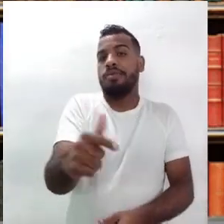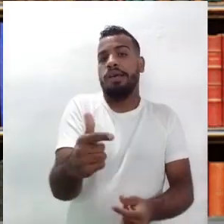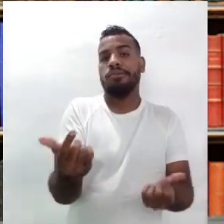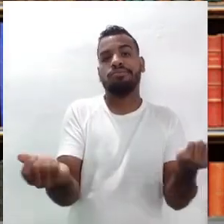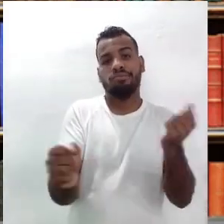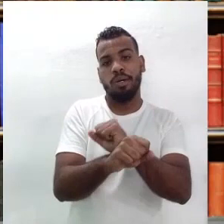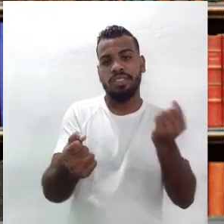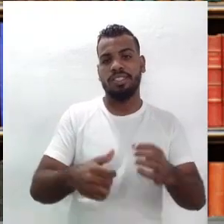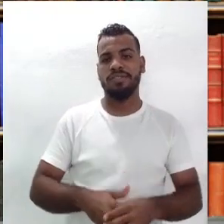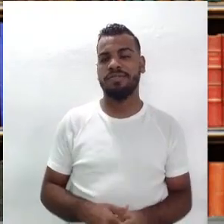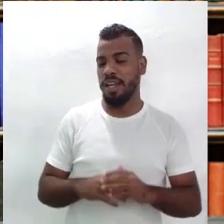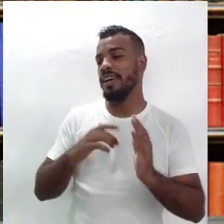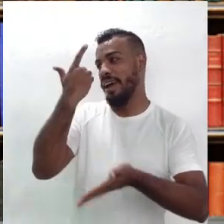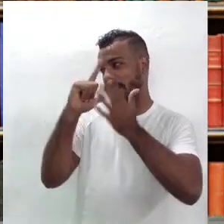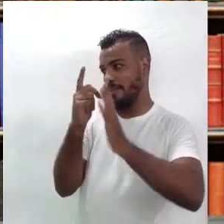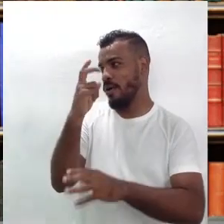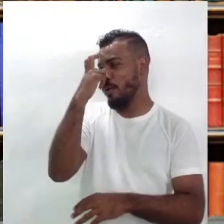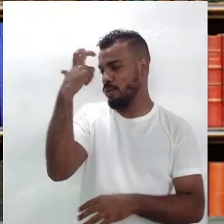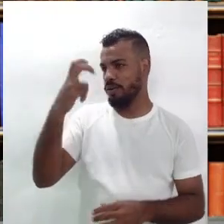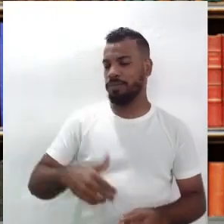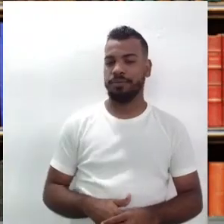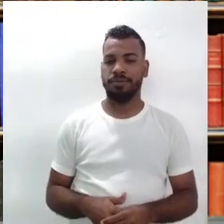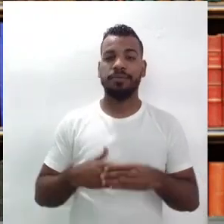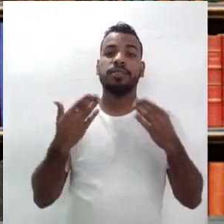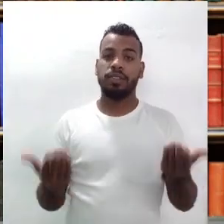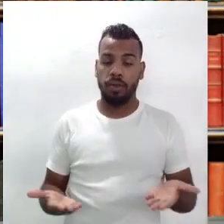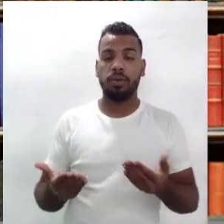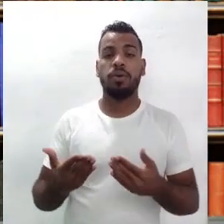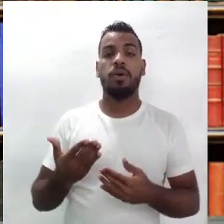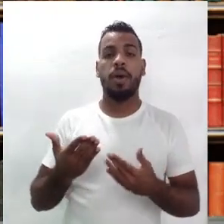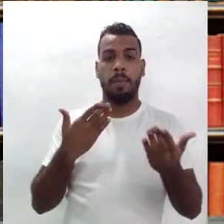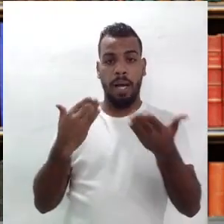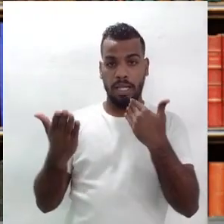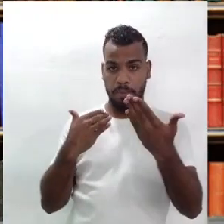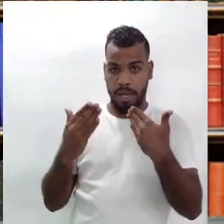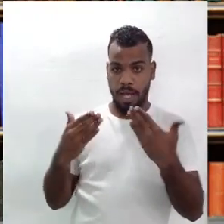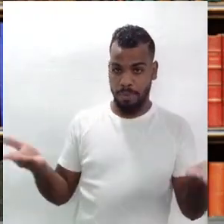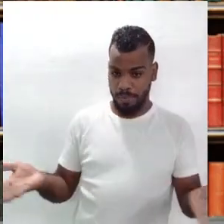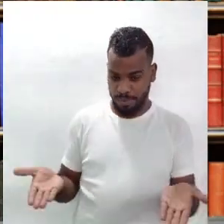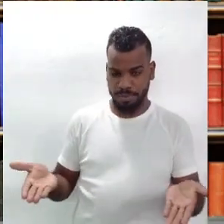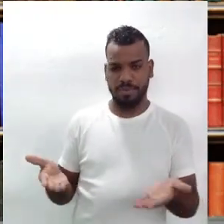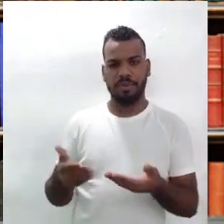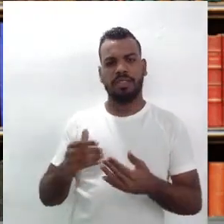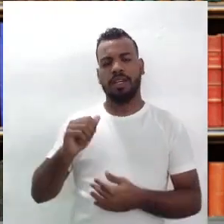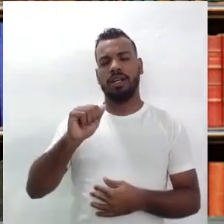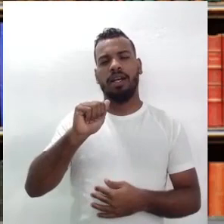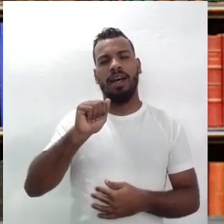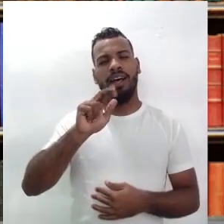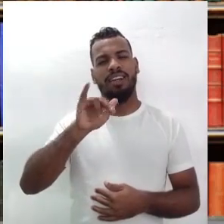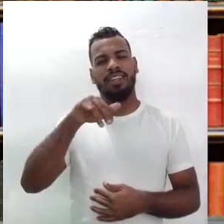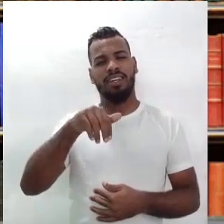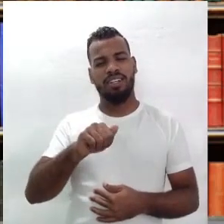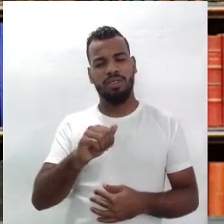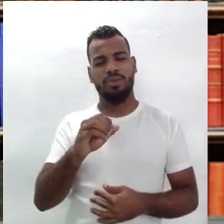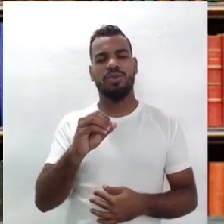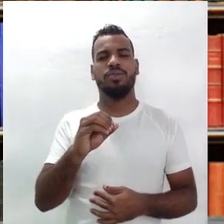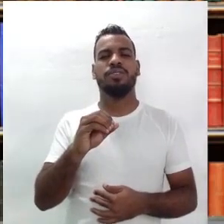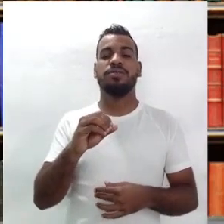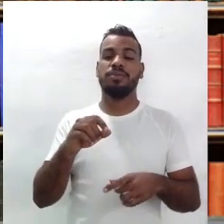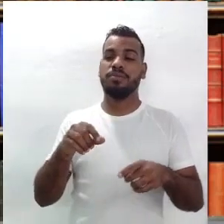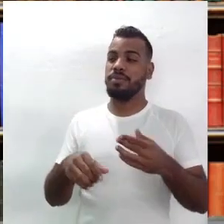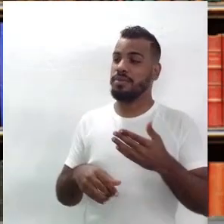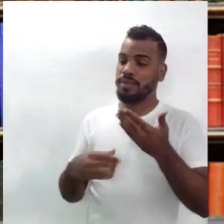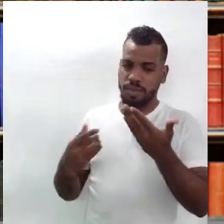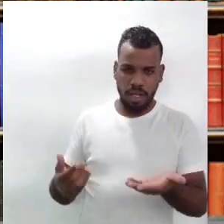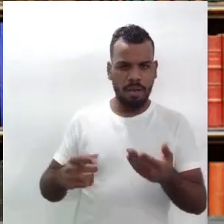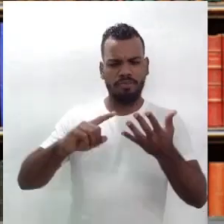minha gente, eu acho que hoje, esse bate-papo nosso aqui sobre Ariano, sobre o movimento armorial, Jovan Samico,